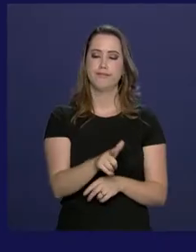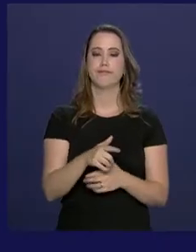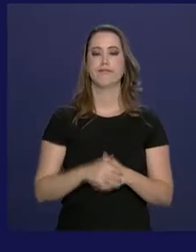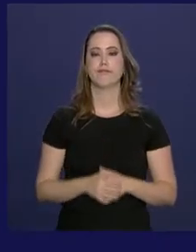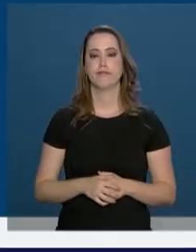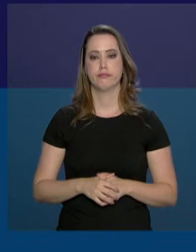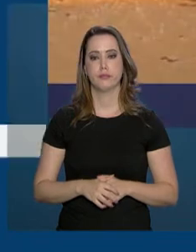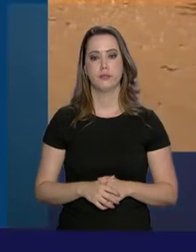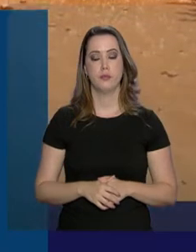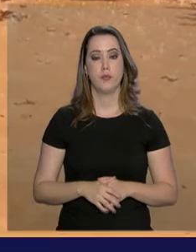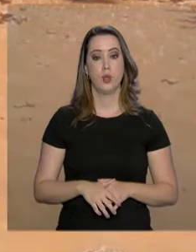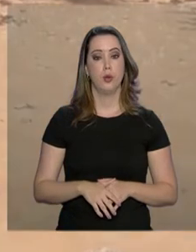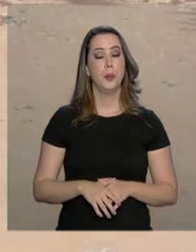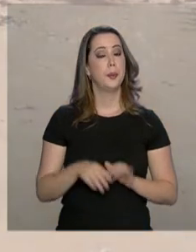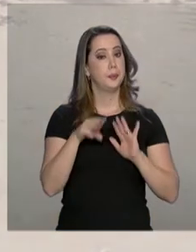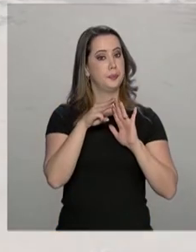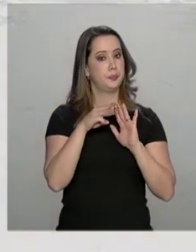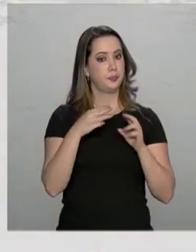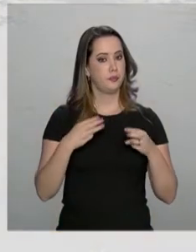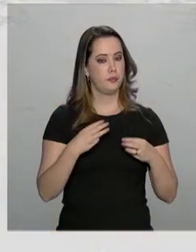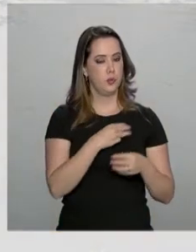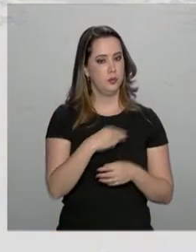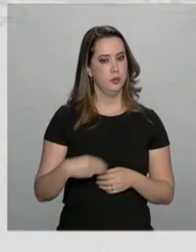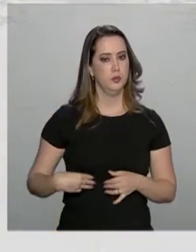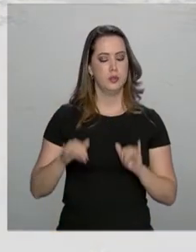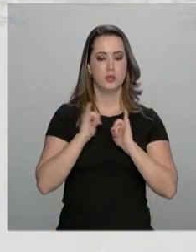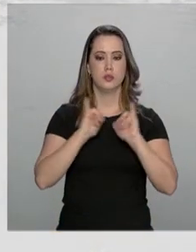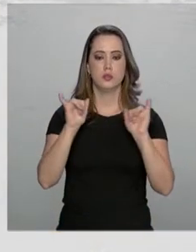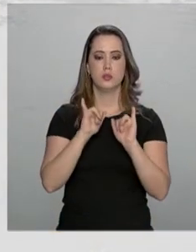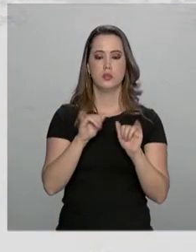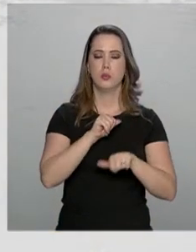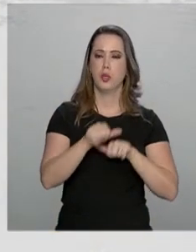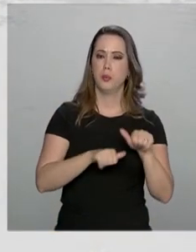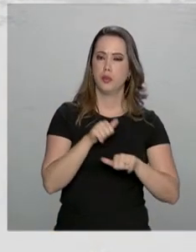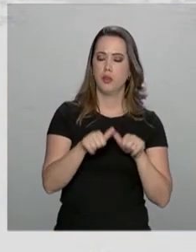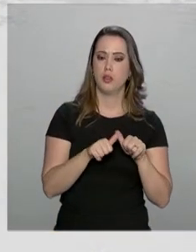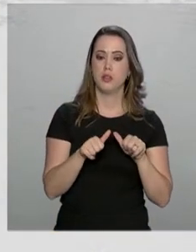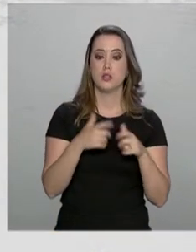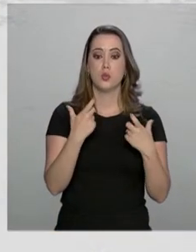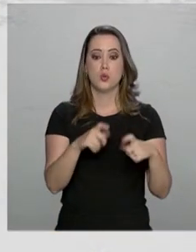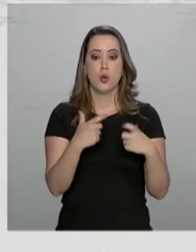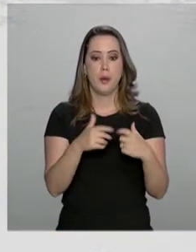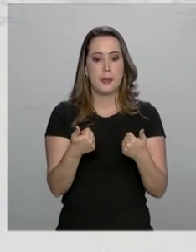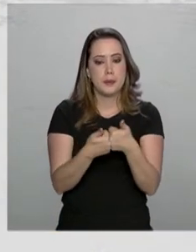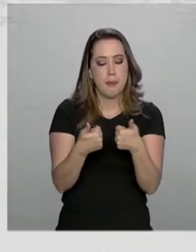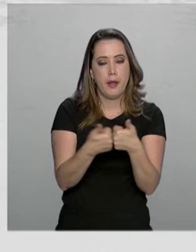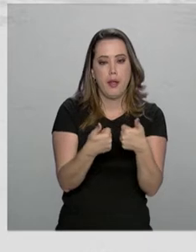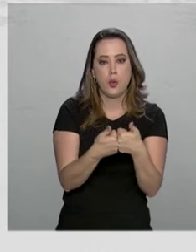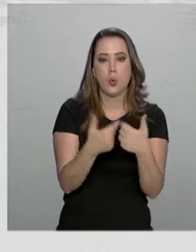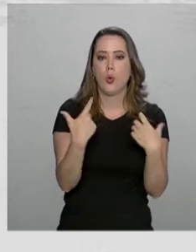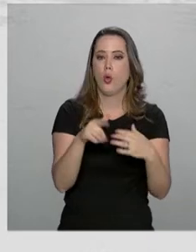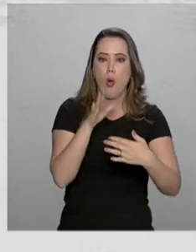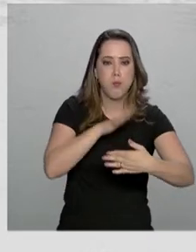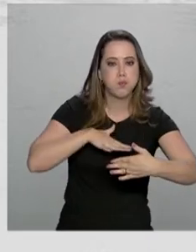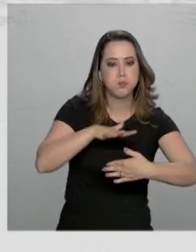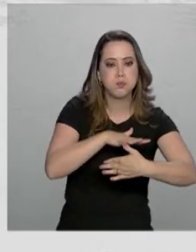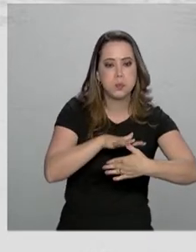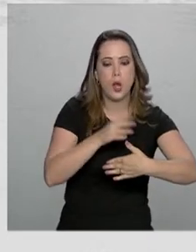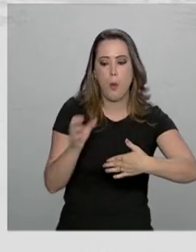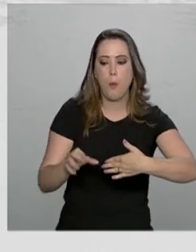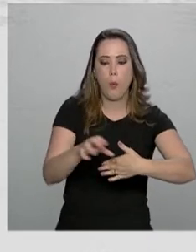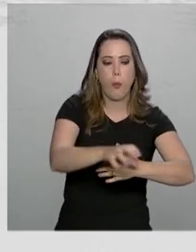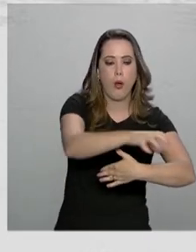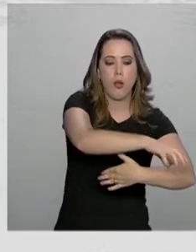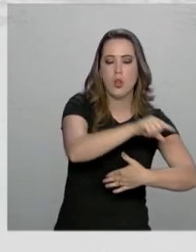a acontecer. O ministro anunciou também a revisão das estruturas mais próximas às barragens e que se restringe apenas a apoio